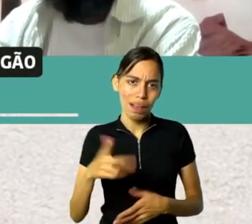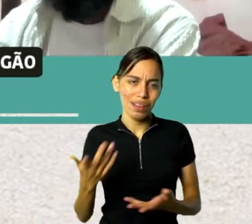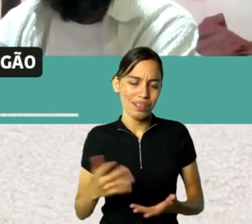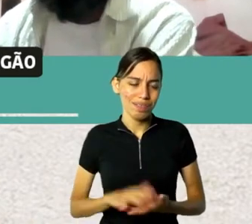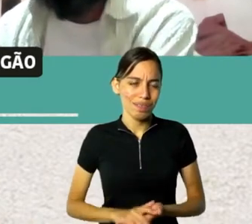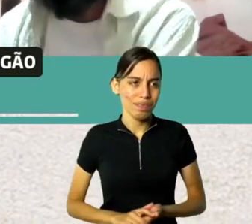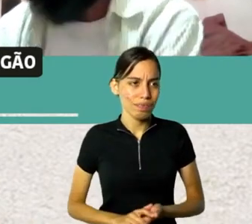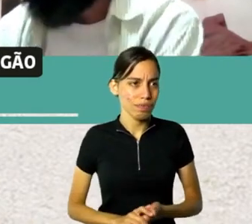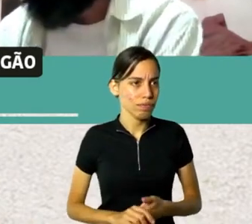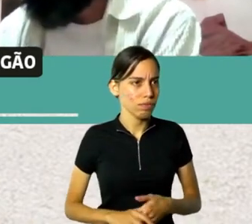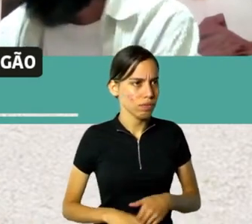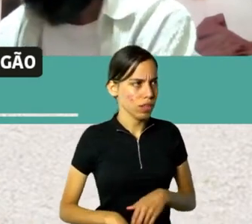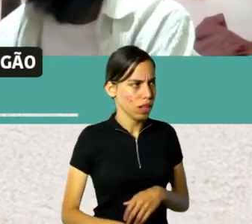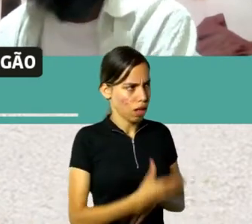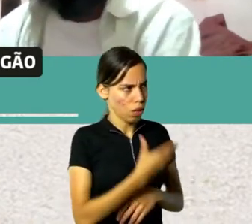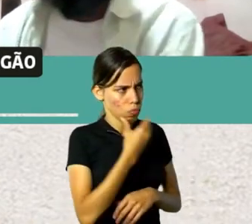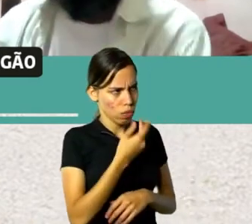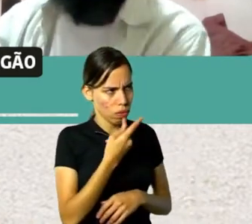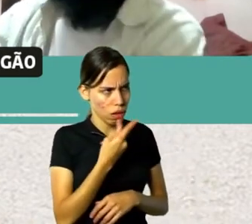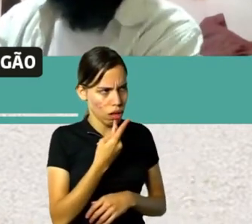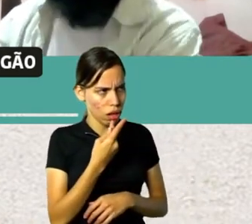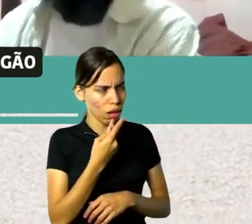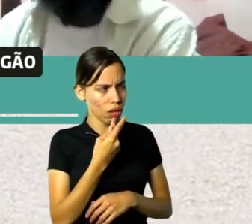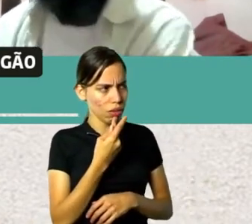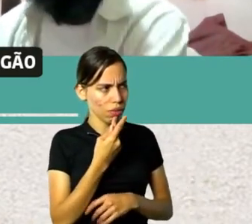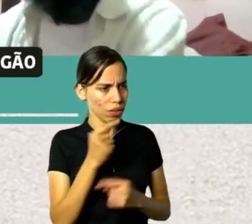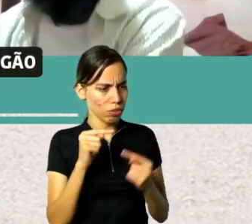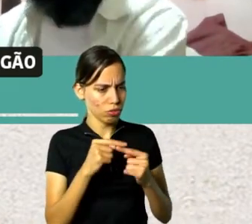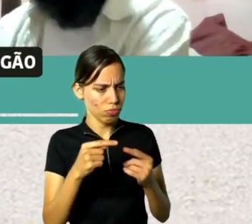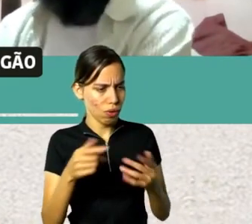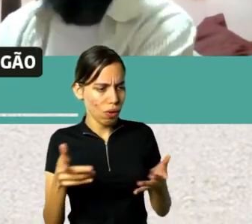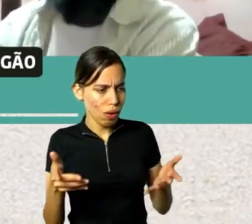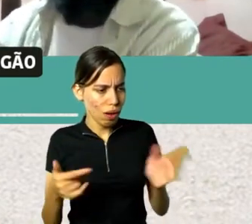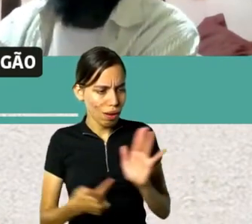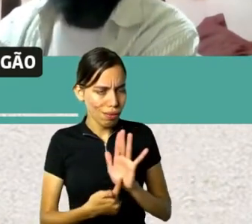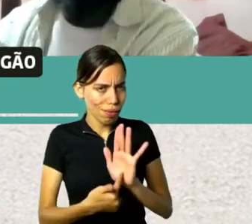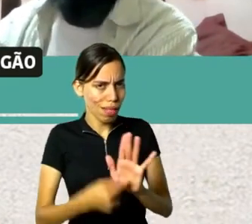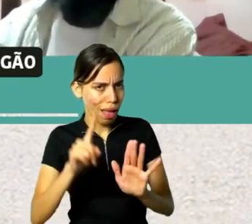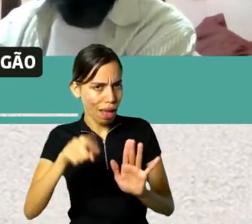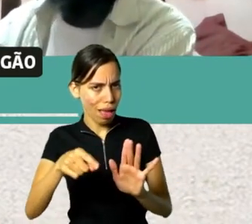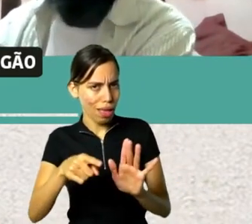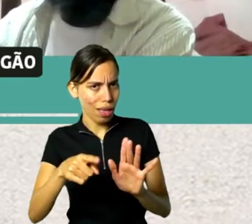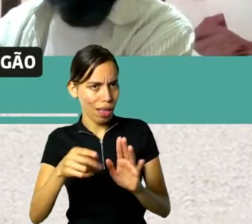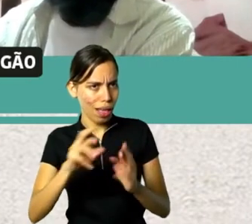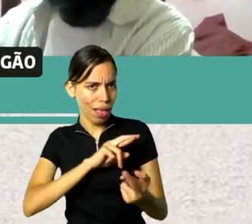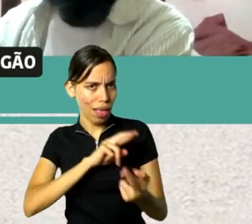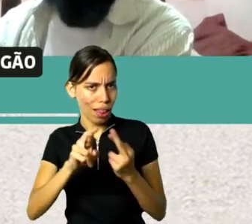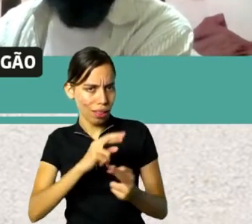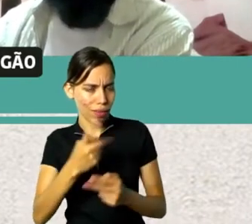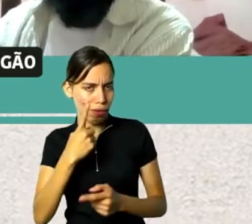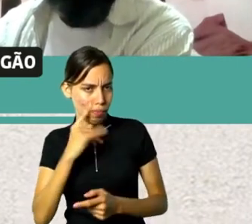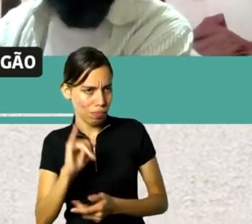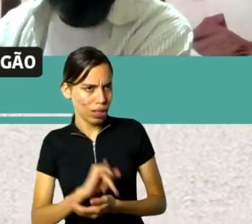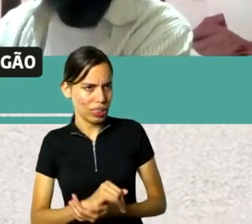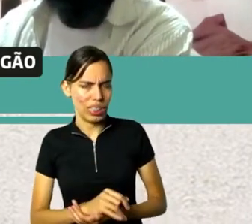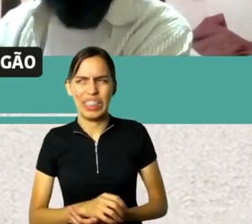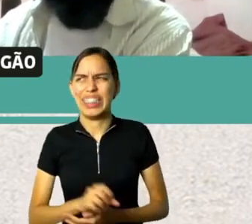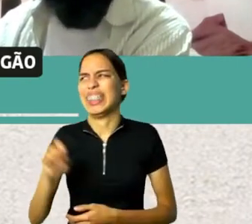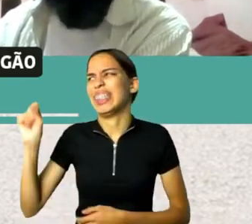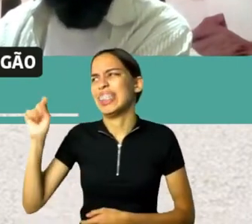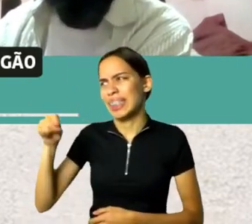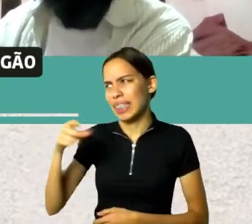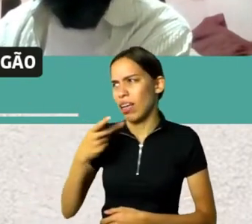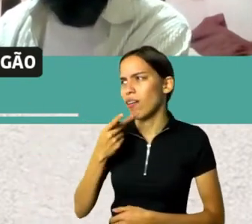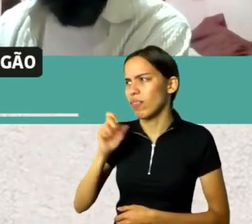coisa, Falava. assim, né? Falava. Falava sim, que isso era uma coisa que inspirou ele na infância.